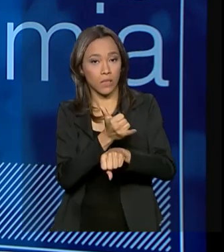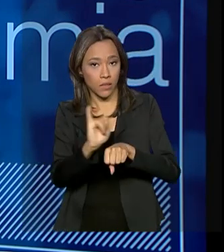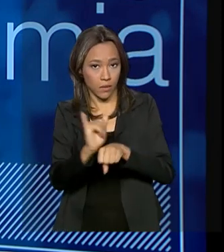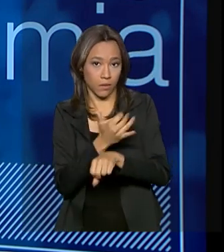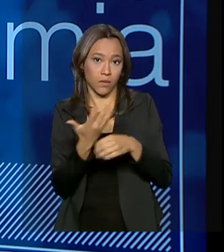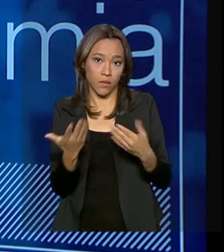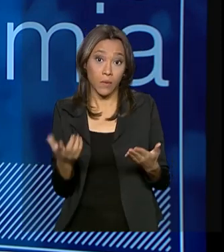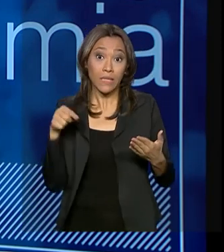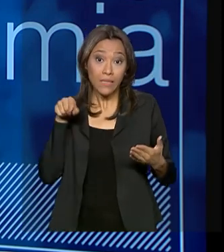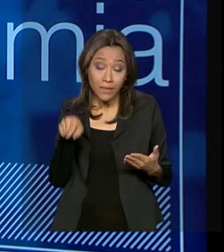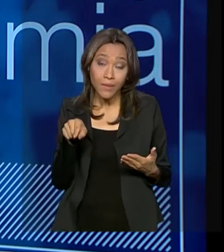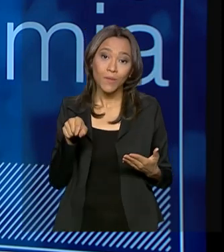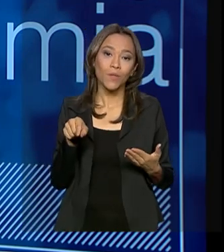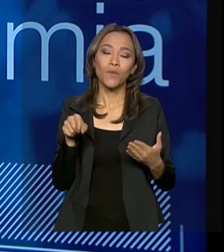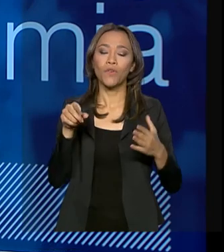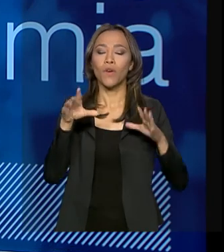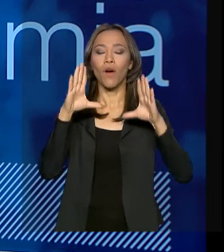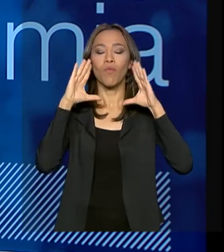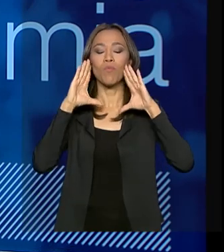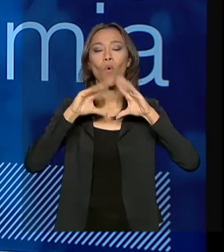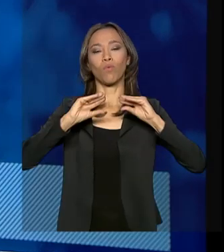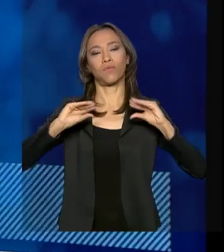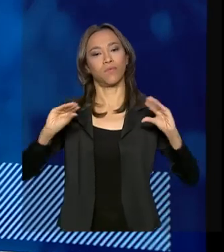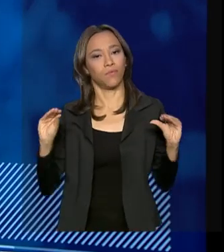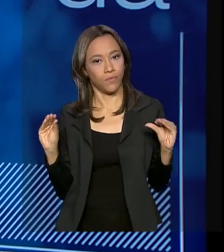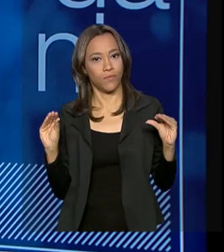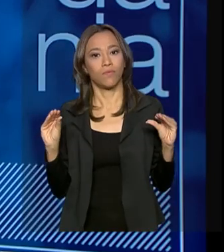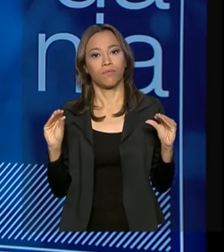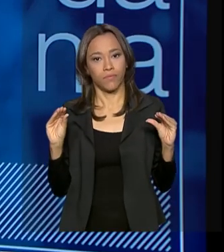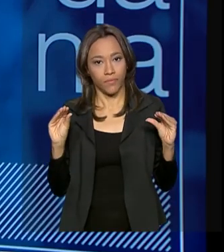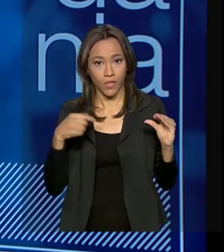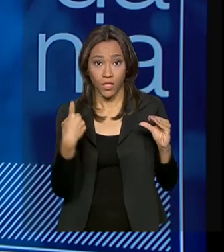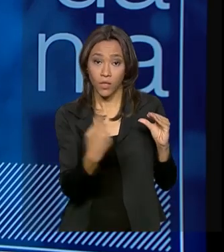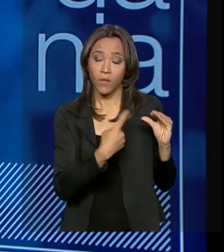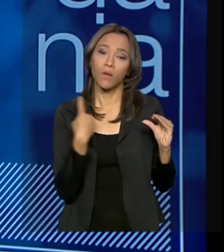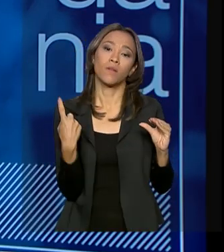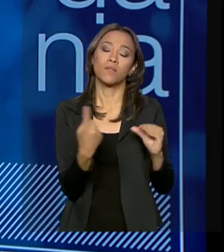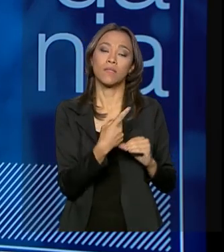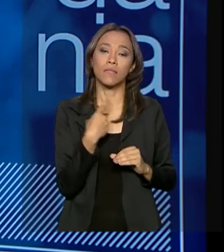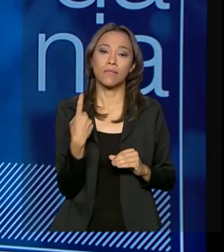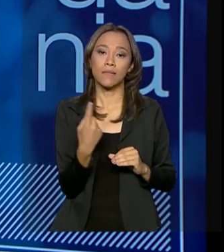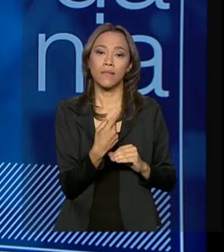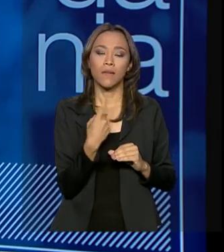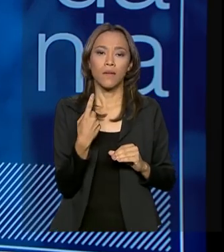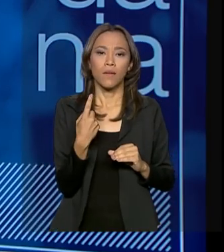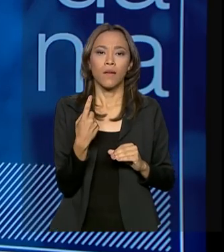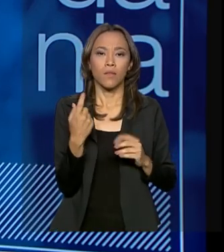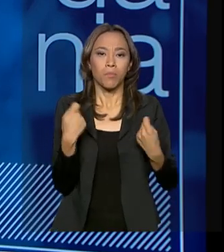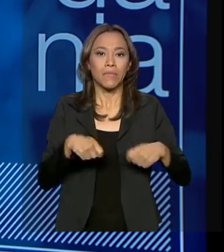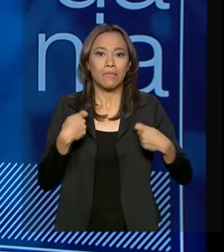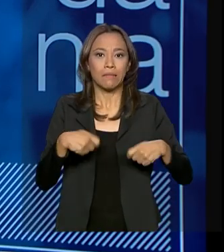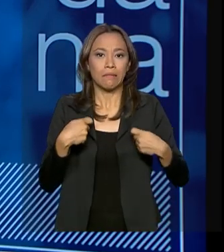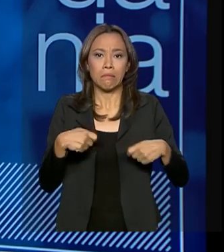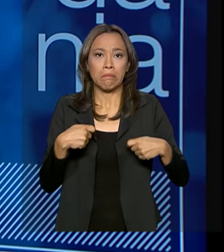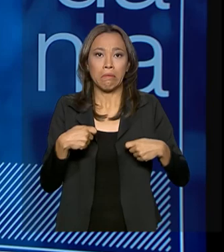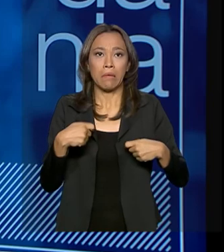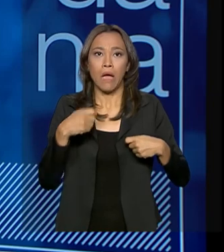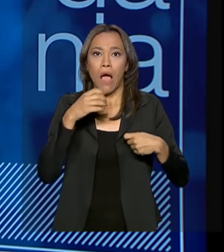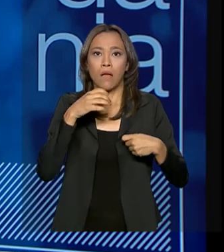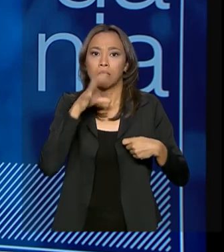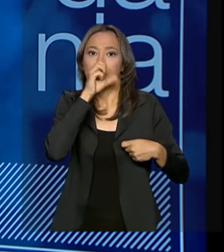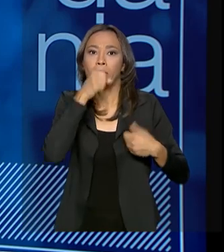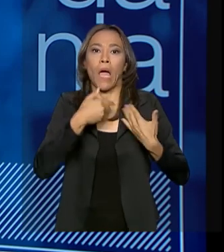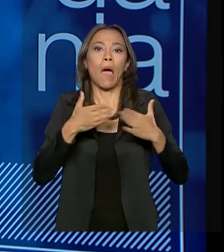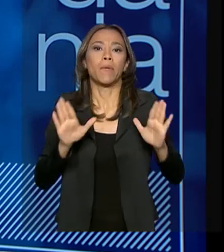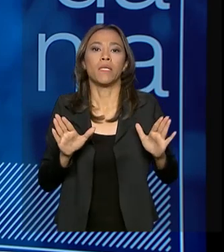gerou também uma tranquilidade, de modo que não estamos precisando abrir aos sábados e nem